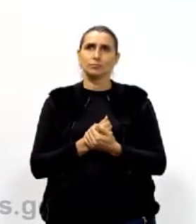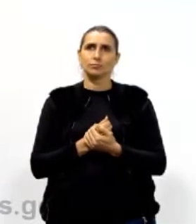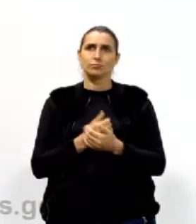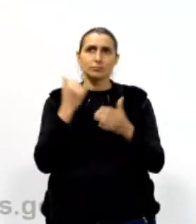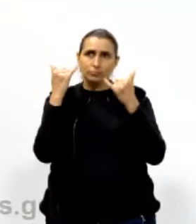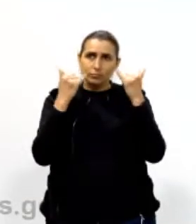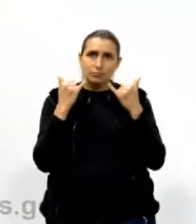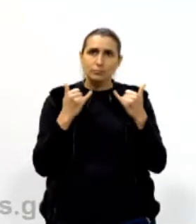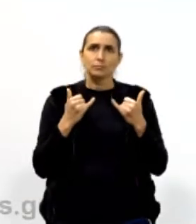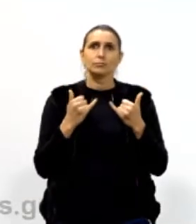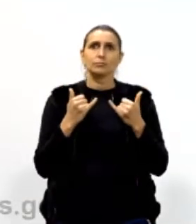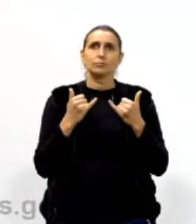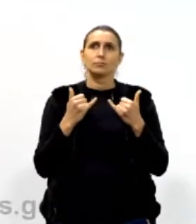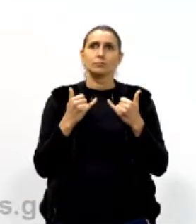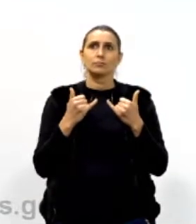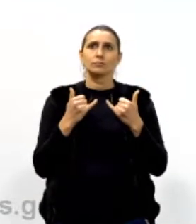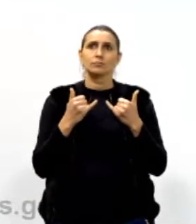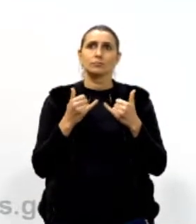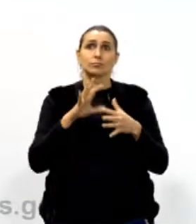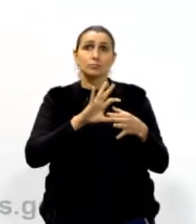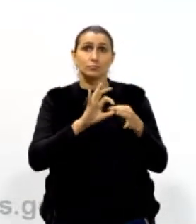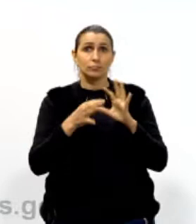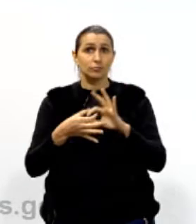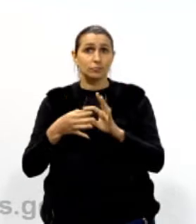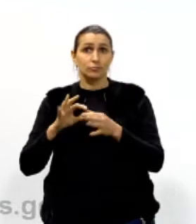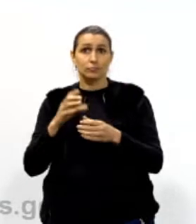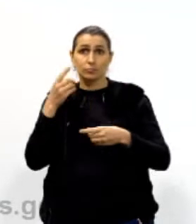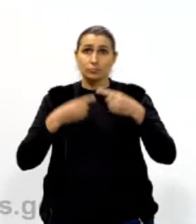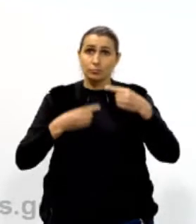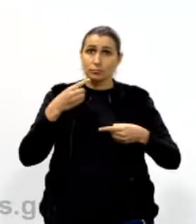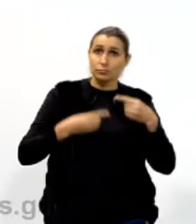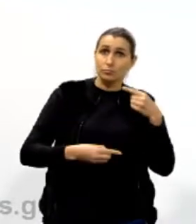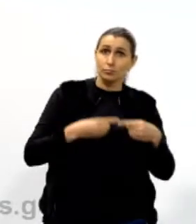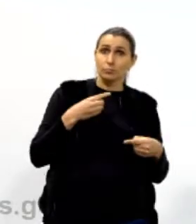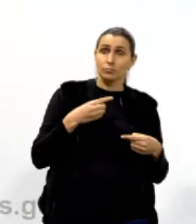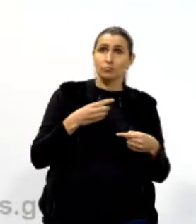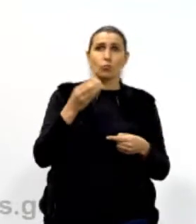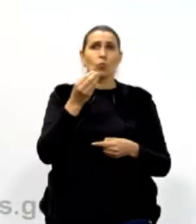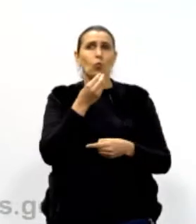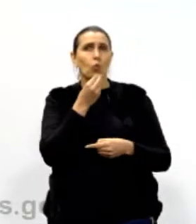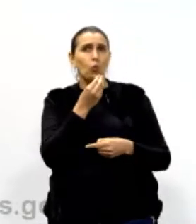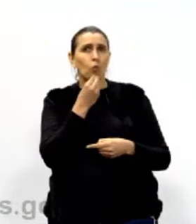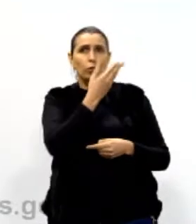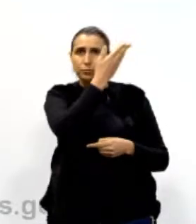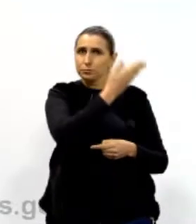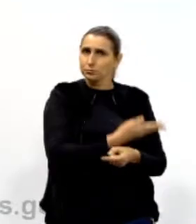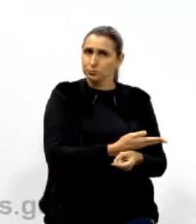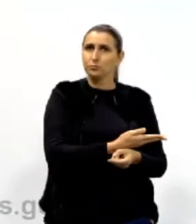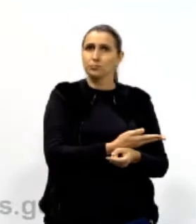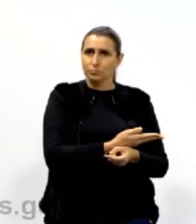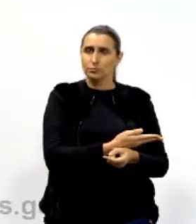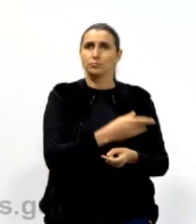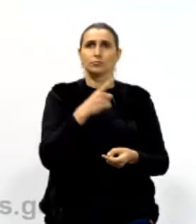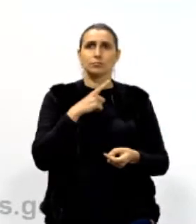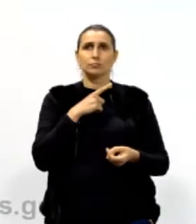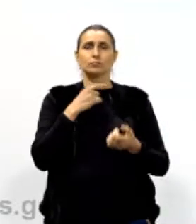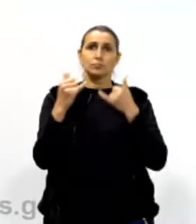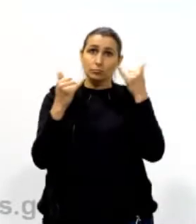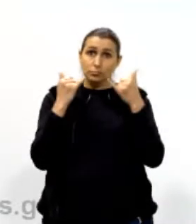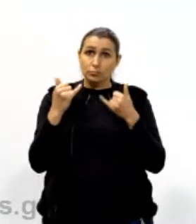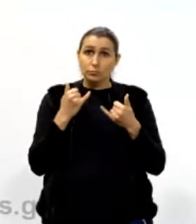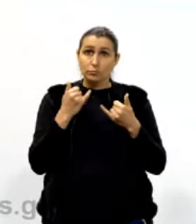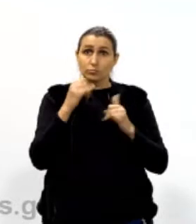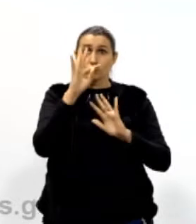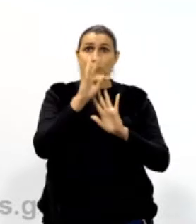informações devem estar articuladas à discussão. Isso é meio óbvio, né, gente? Se tu fez uma, tem uma informação no teu texto,